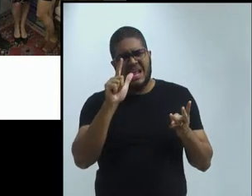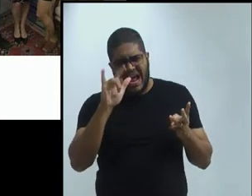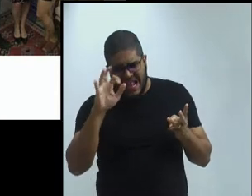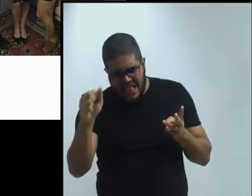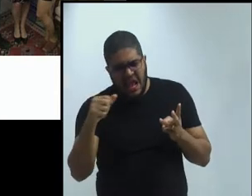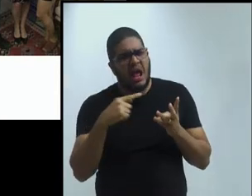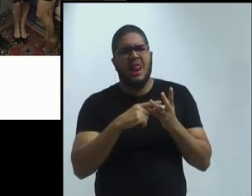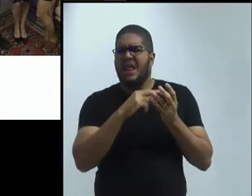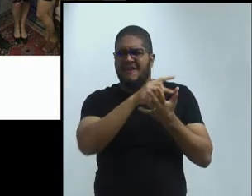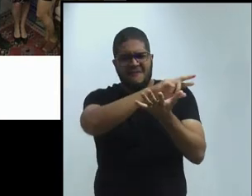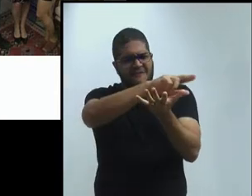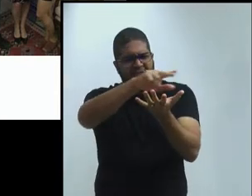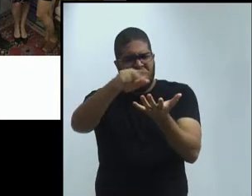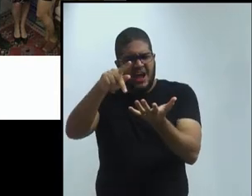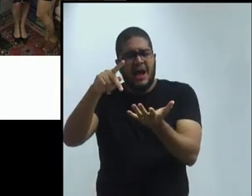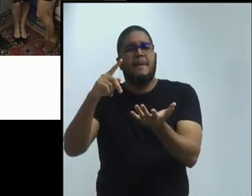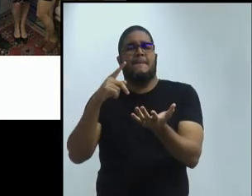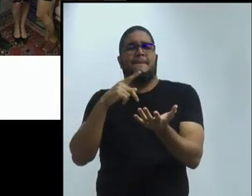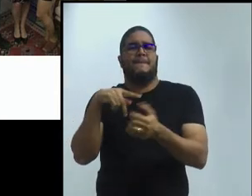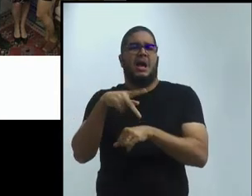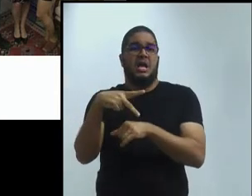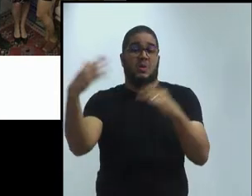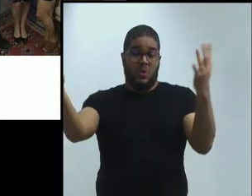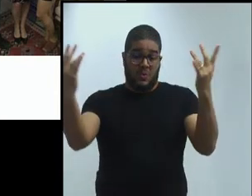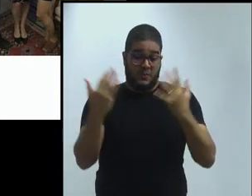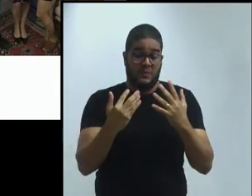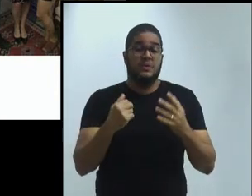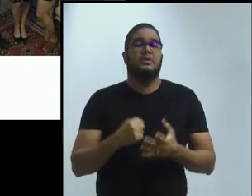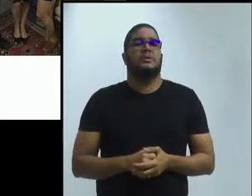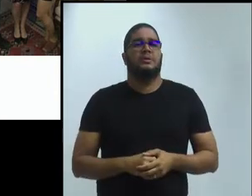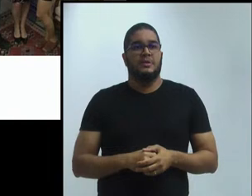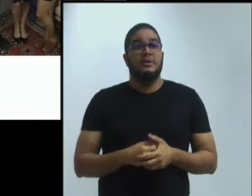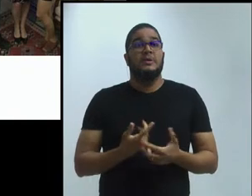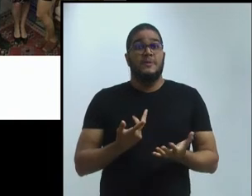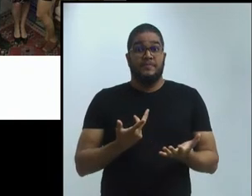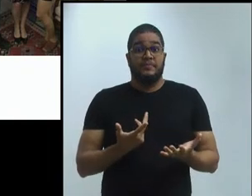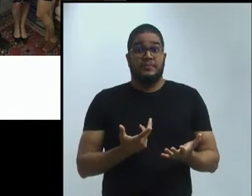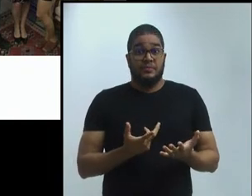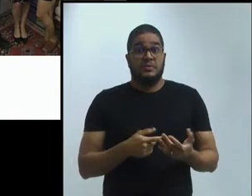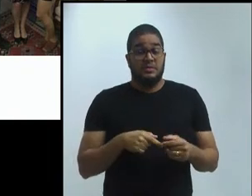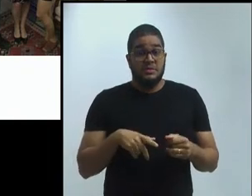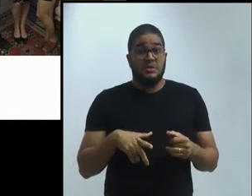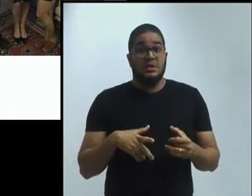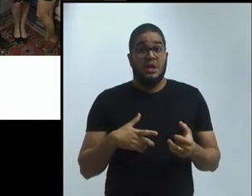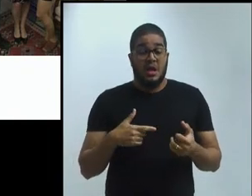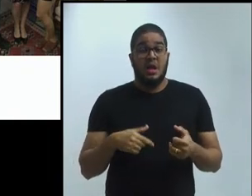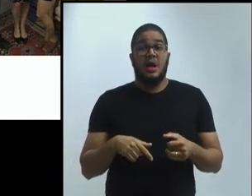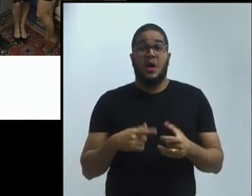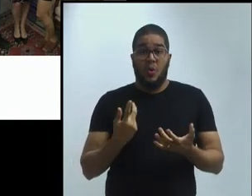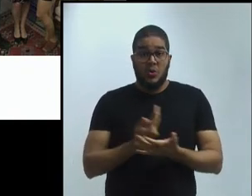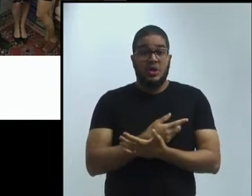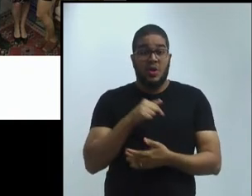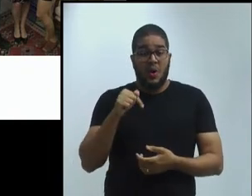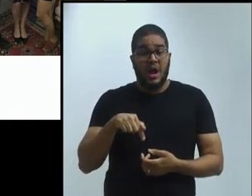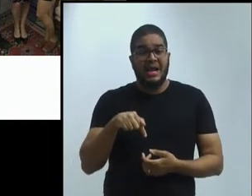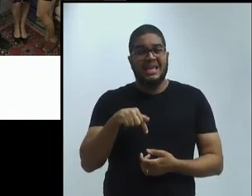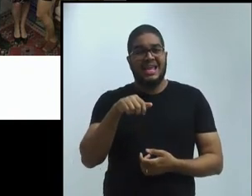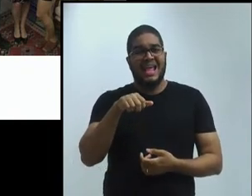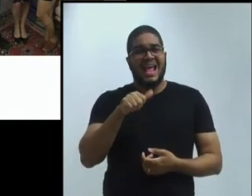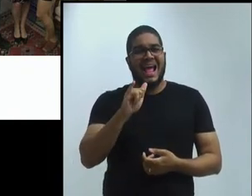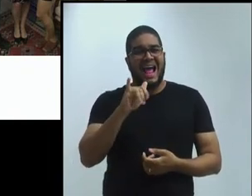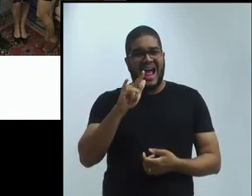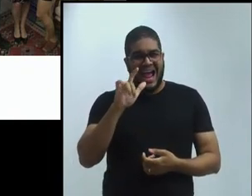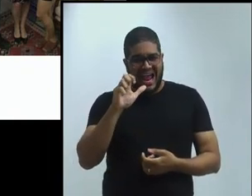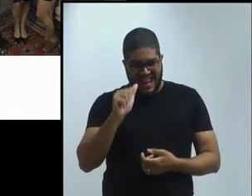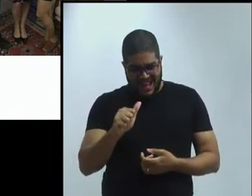2017, que foi no Brasil. Primeira vez que um Congresso Internacional da Associação de Linguística Aplicada foi na América do